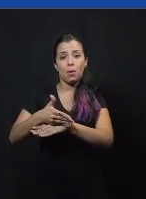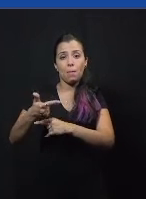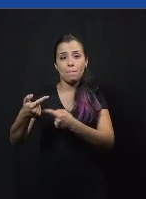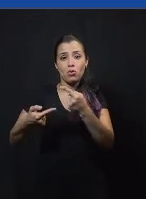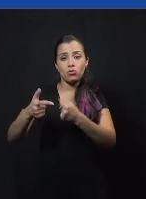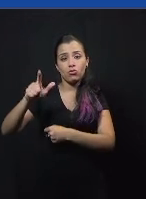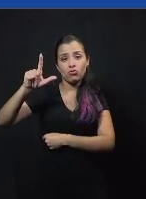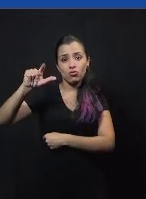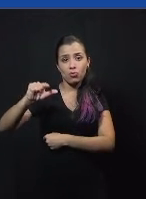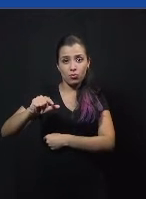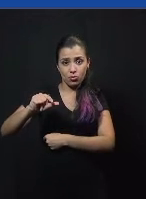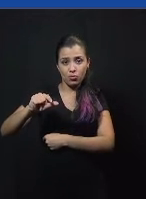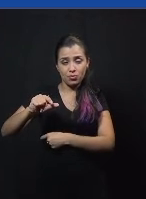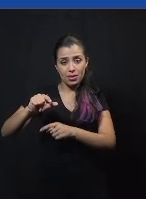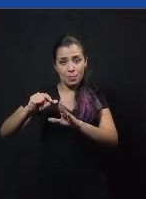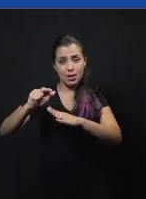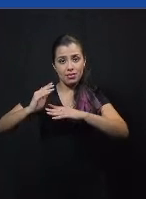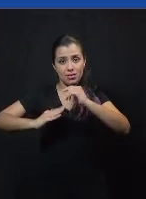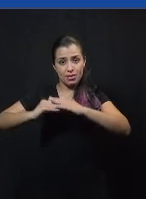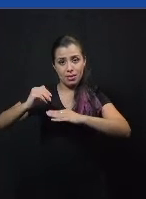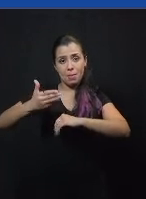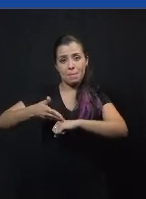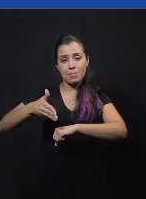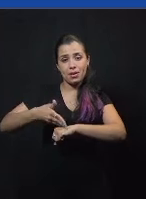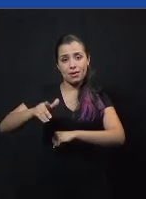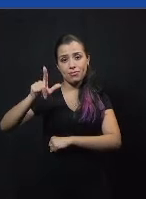houve informação, mas a prática deixou a desejar.